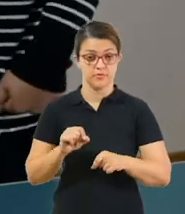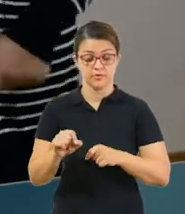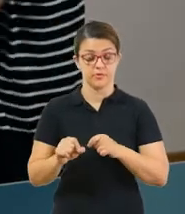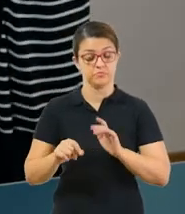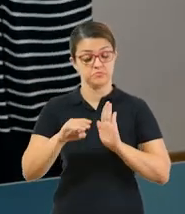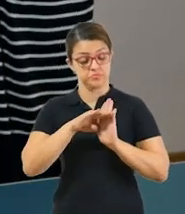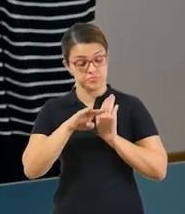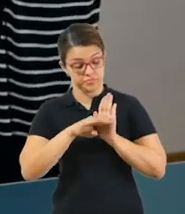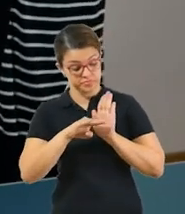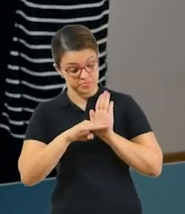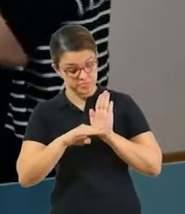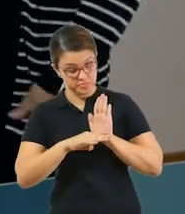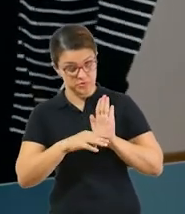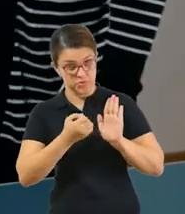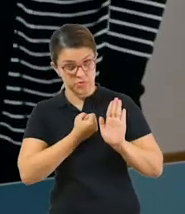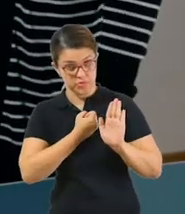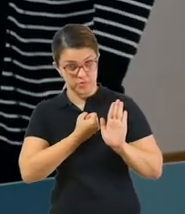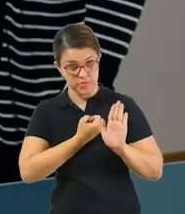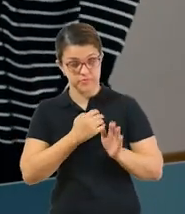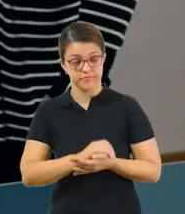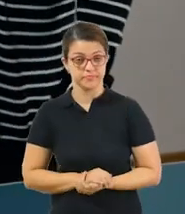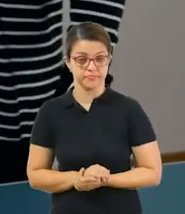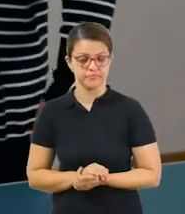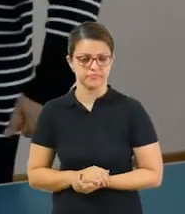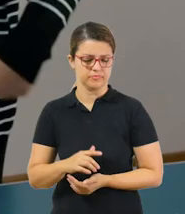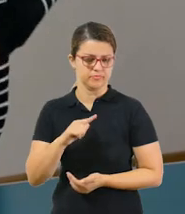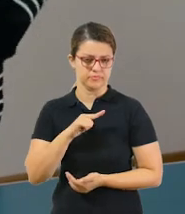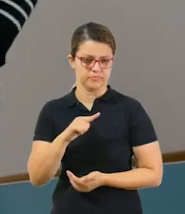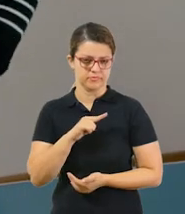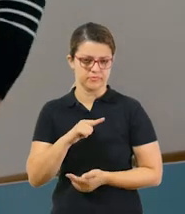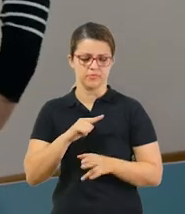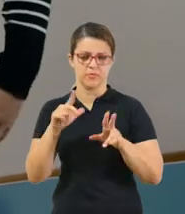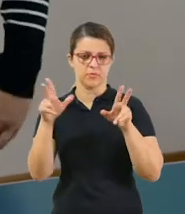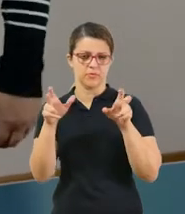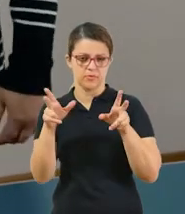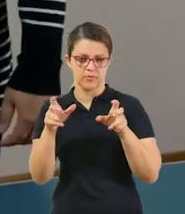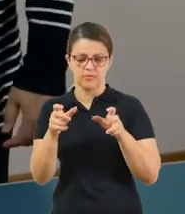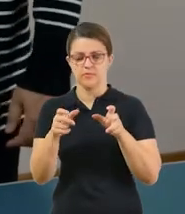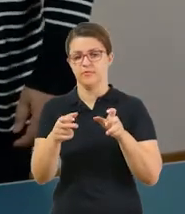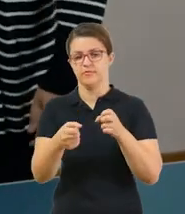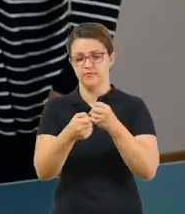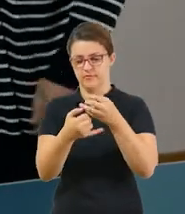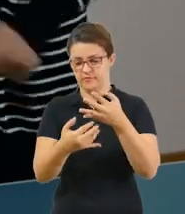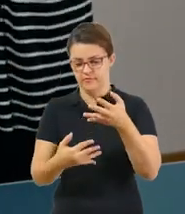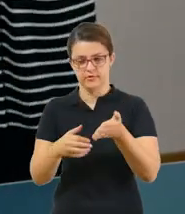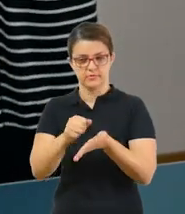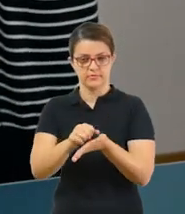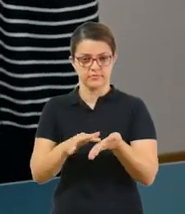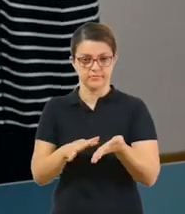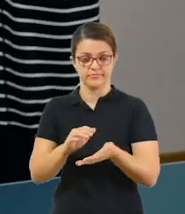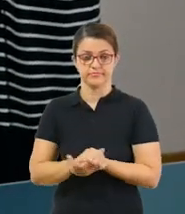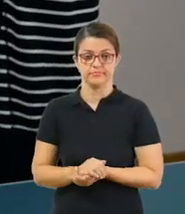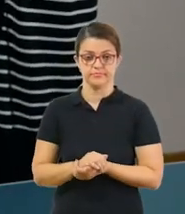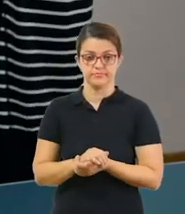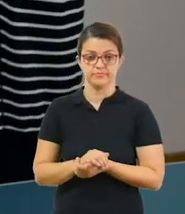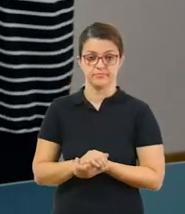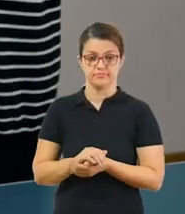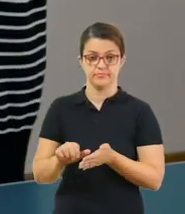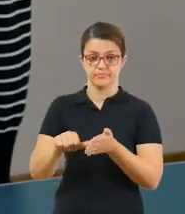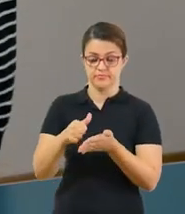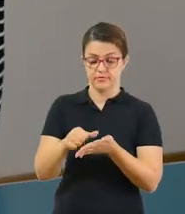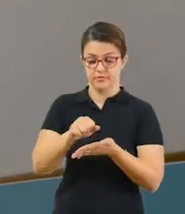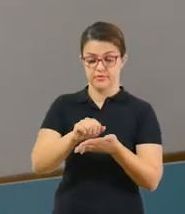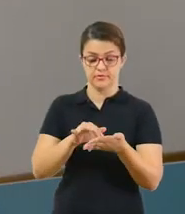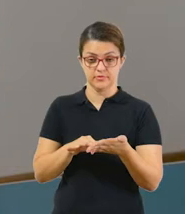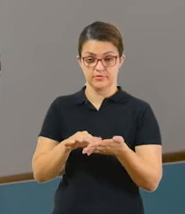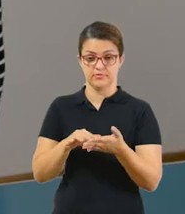vamos tratar sobre sequências numéricas. Nós temos várias atividades com esse tema. A primeira atividade desse